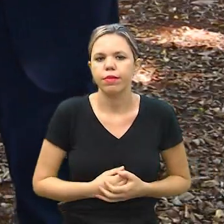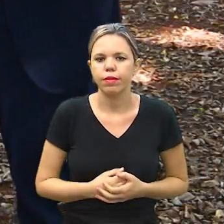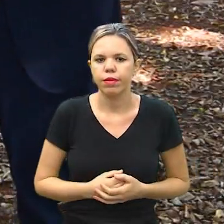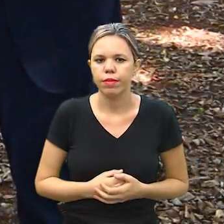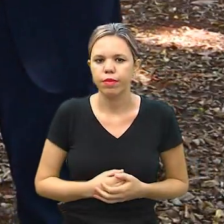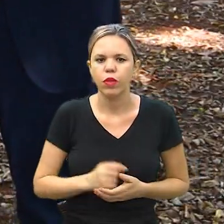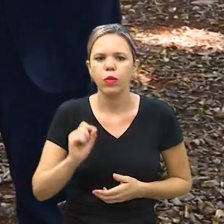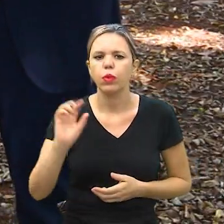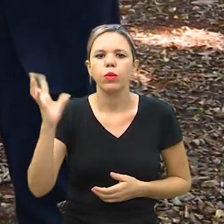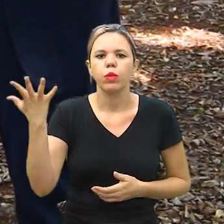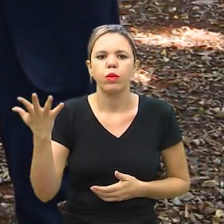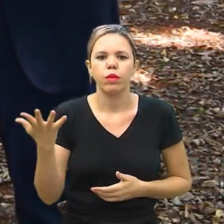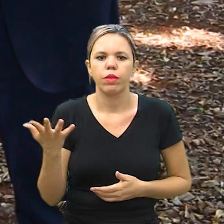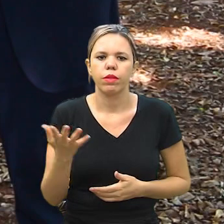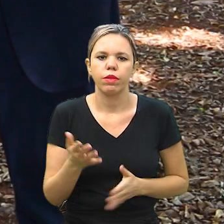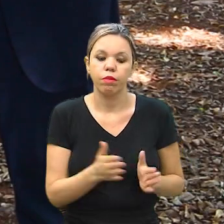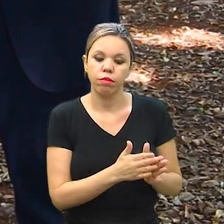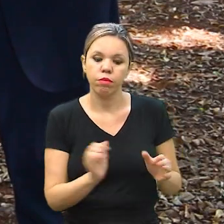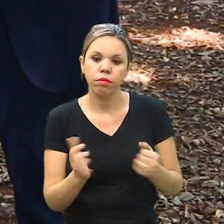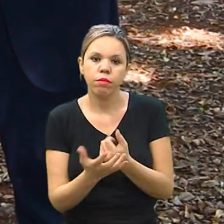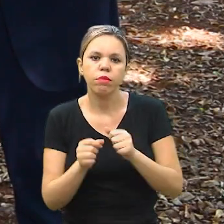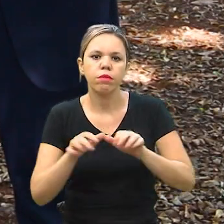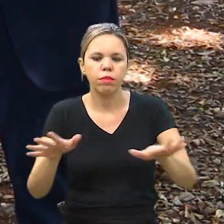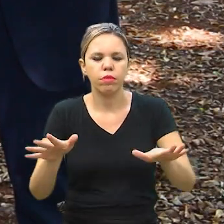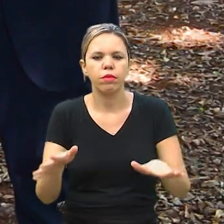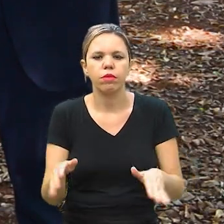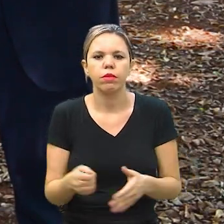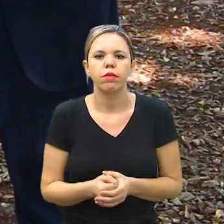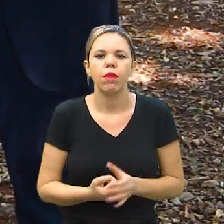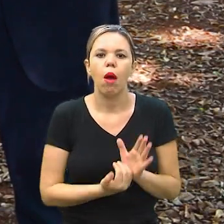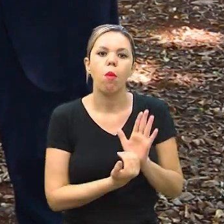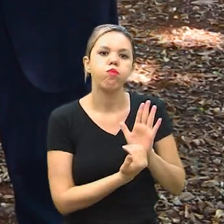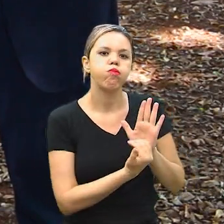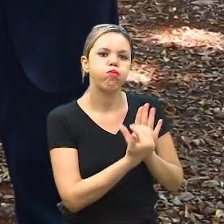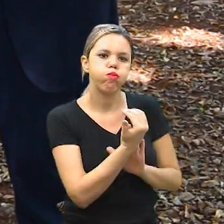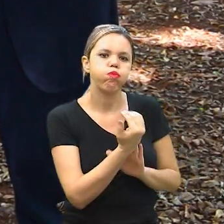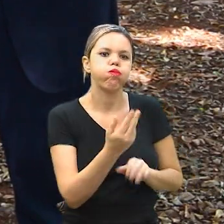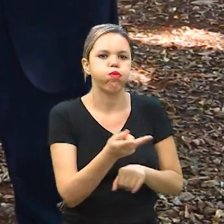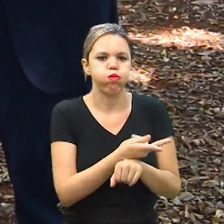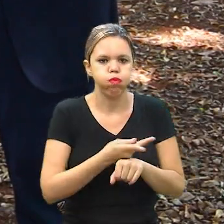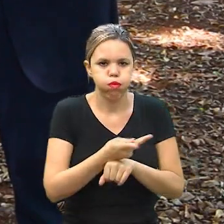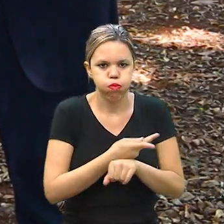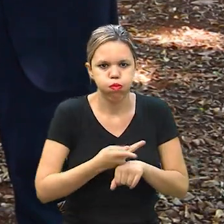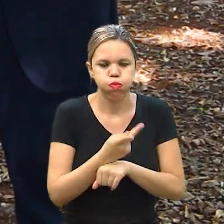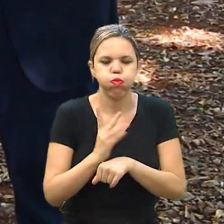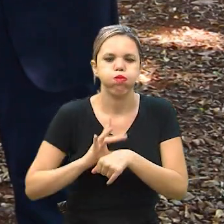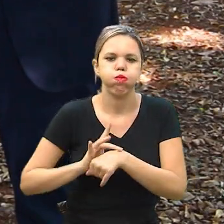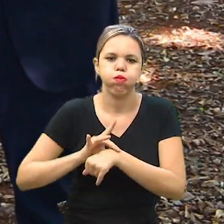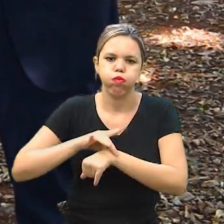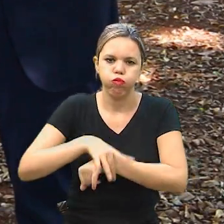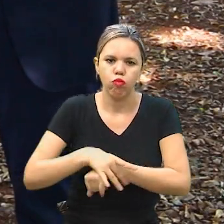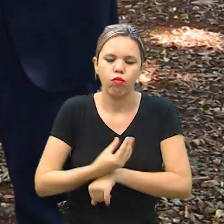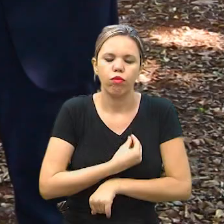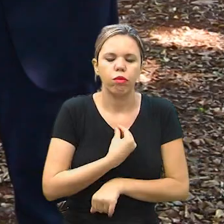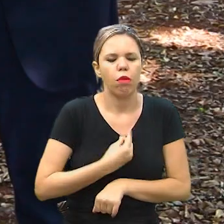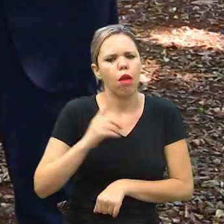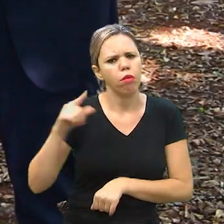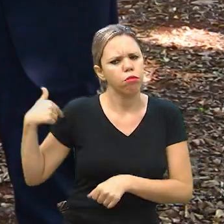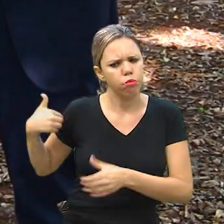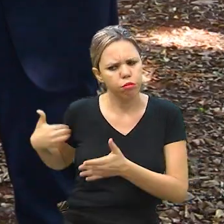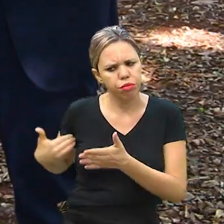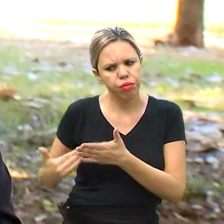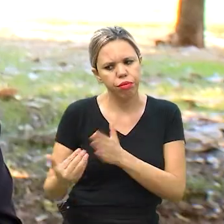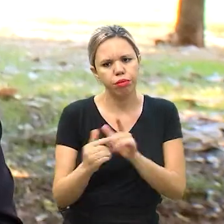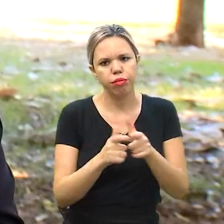O aconteceu? Claro, a pandemia favoreceu esse aumento na procura pelo seguro de vida, mas isso já vinha em